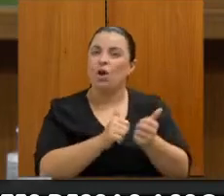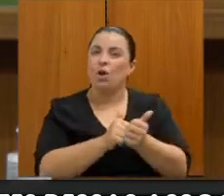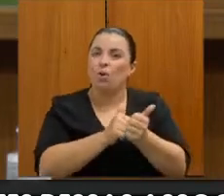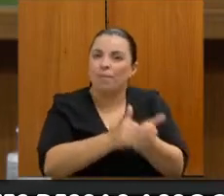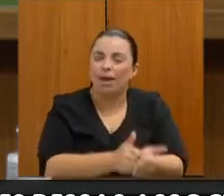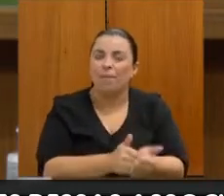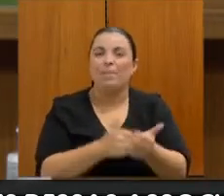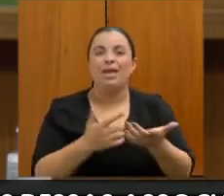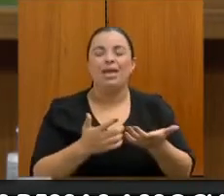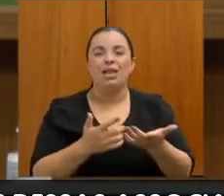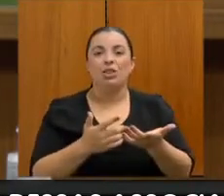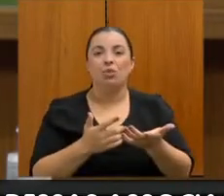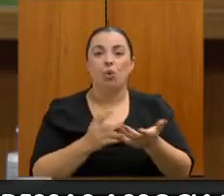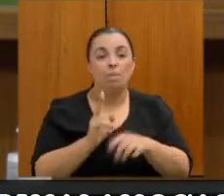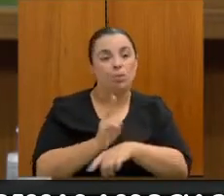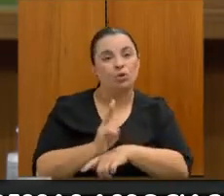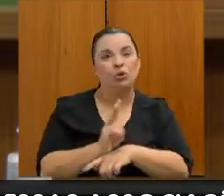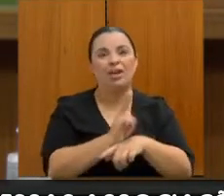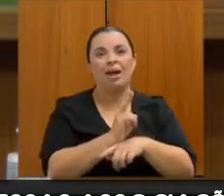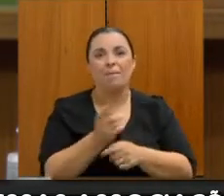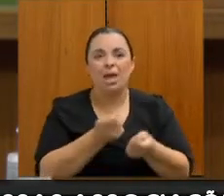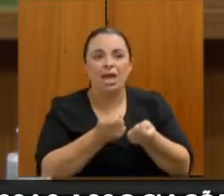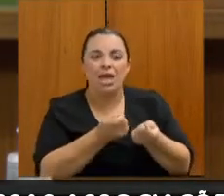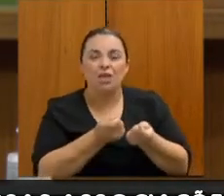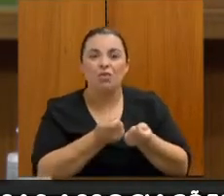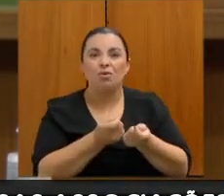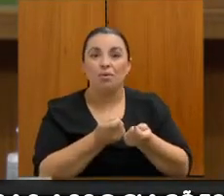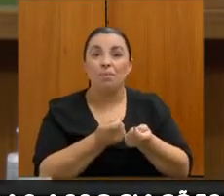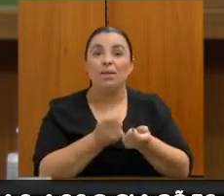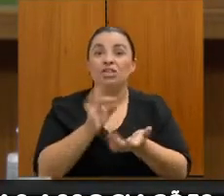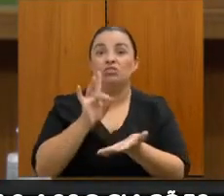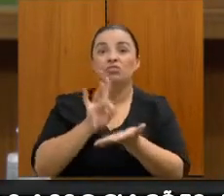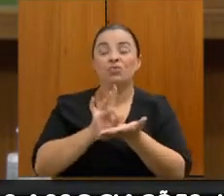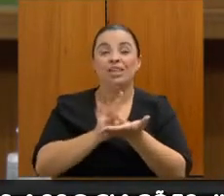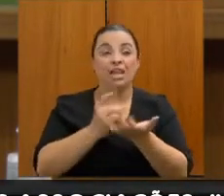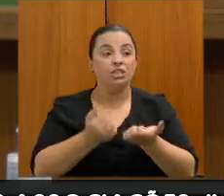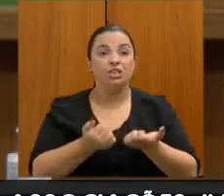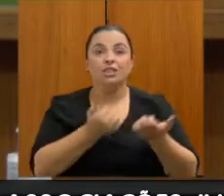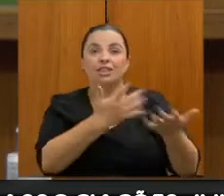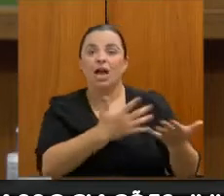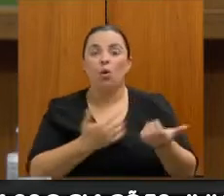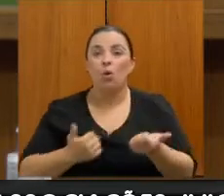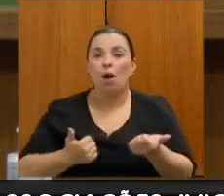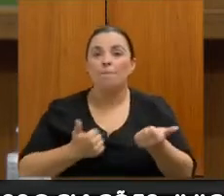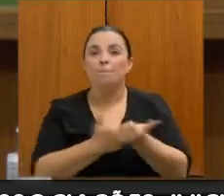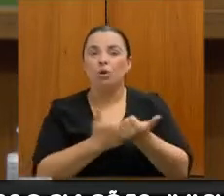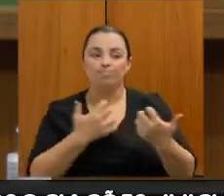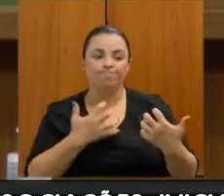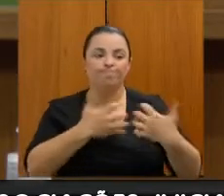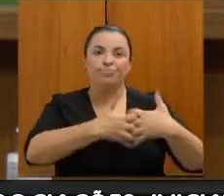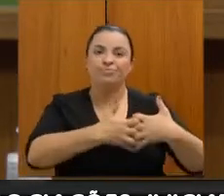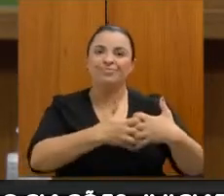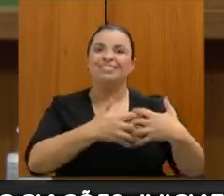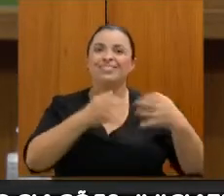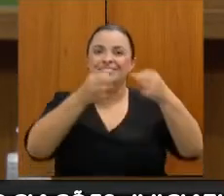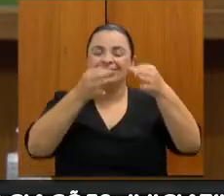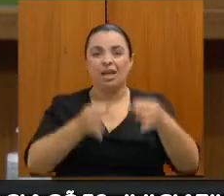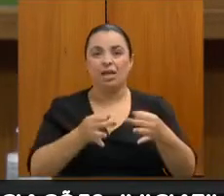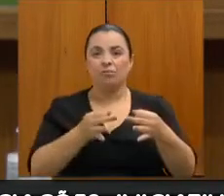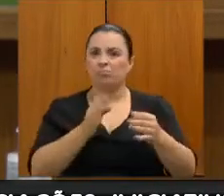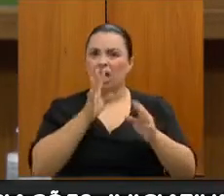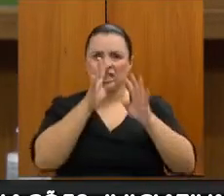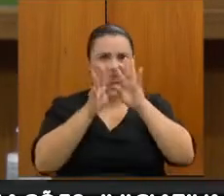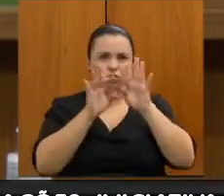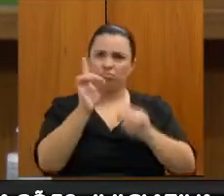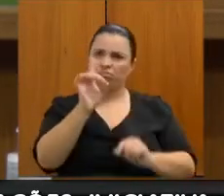monitoramento, para, de fato, dar o apoio sem excessos. Então, esses